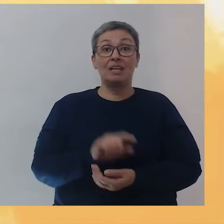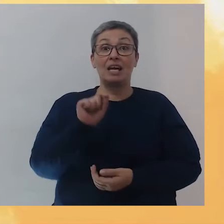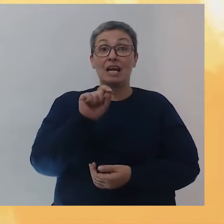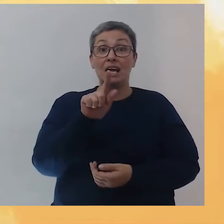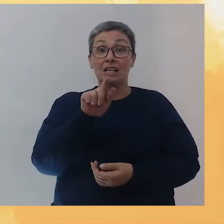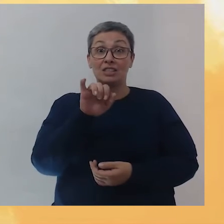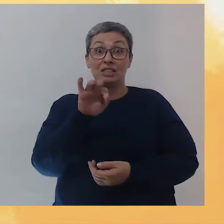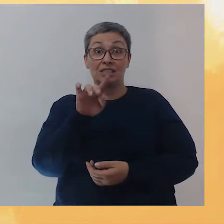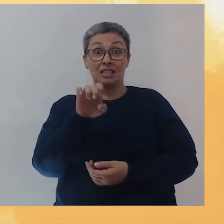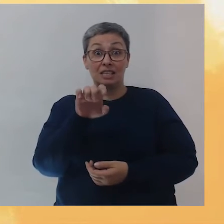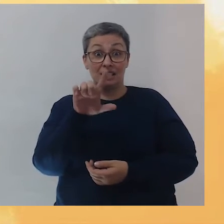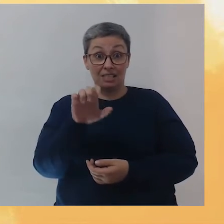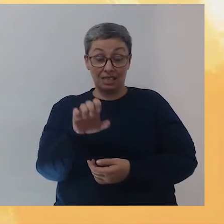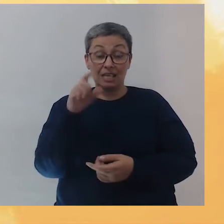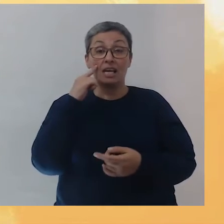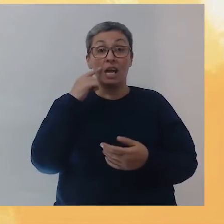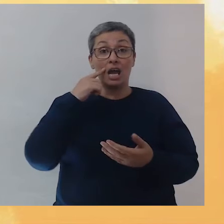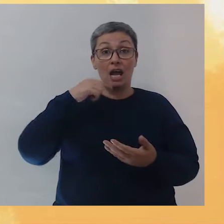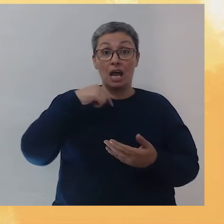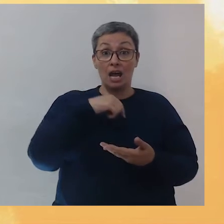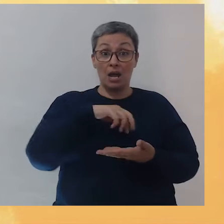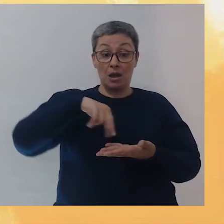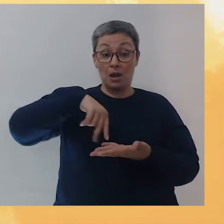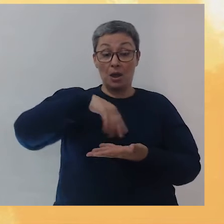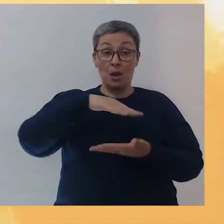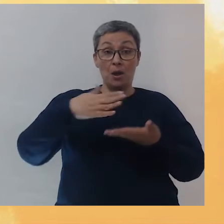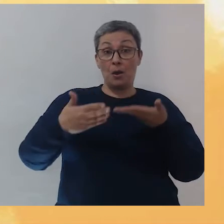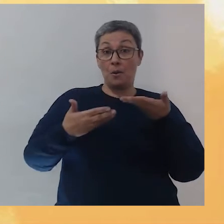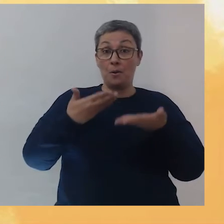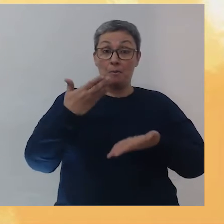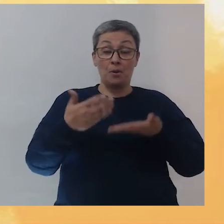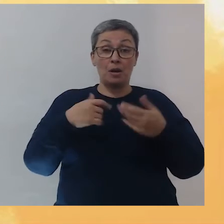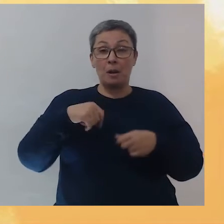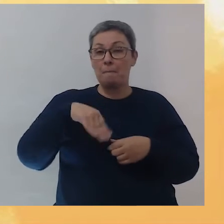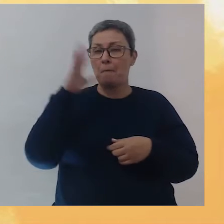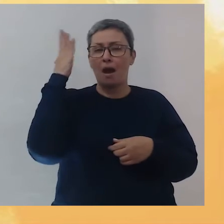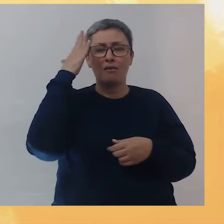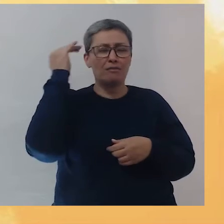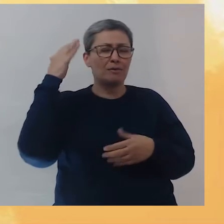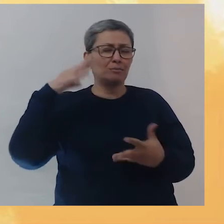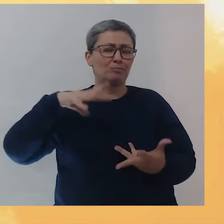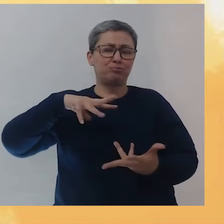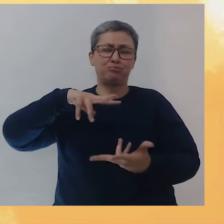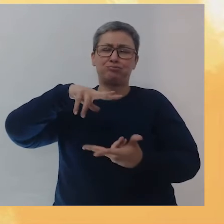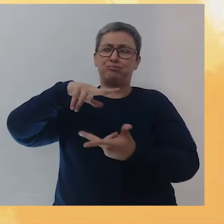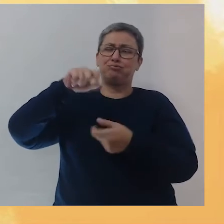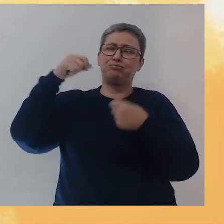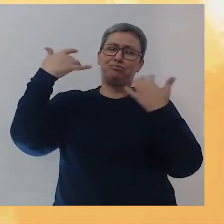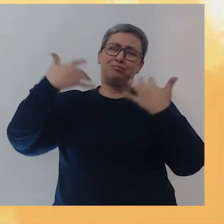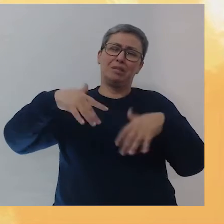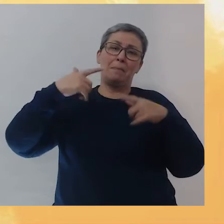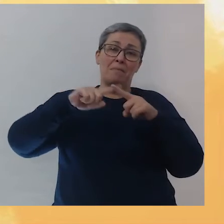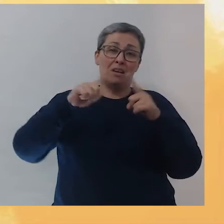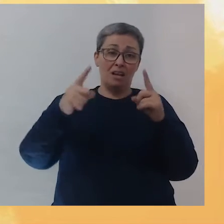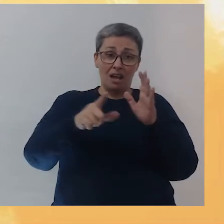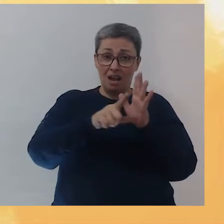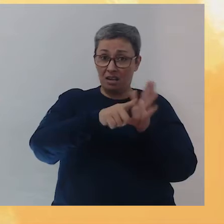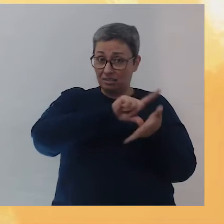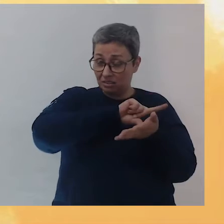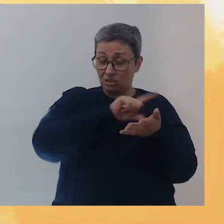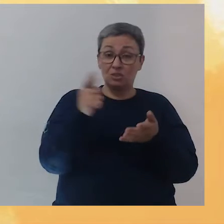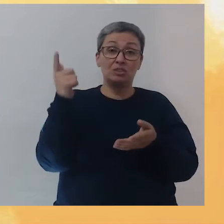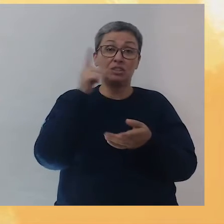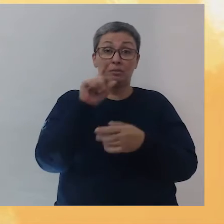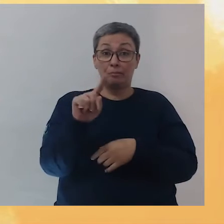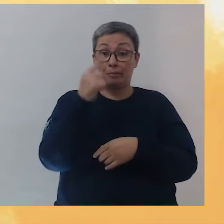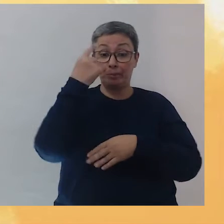A gente tem a Gisele Bündchen, né? Que é a modelo, né? A modelo mais bem-sucedida do mundo. Mas, antes de conseguir realizar o seu